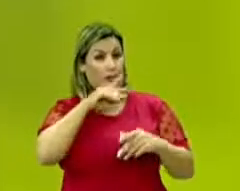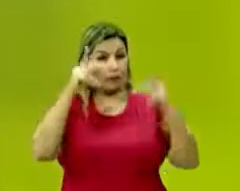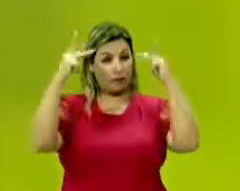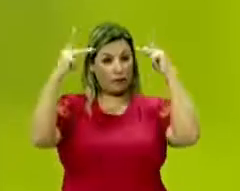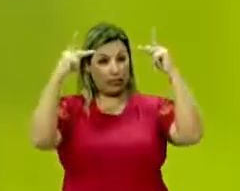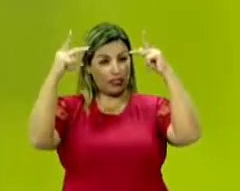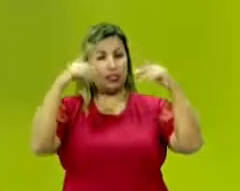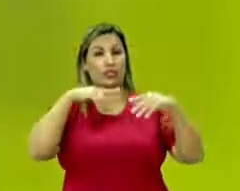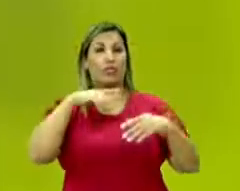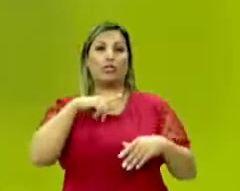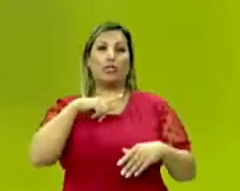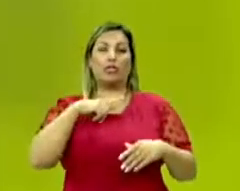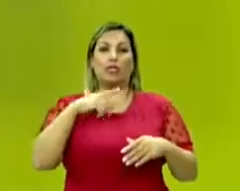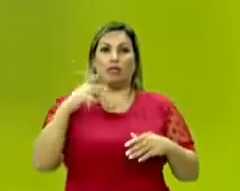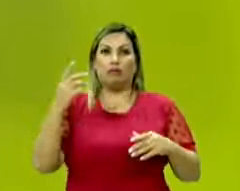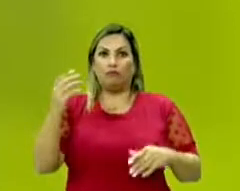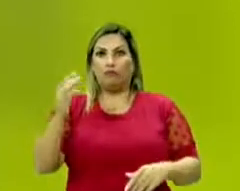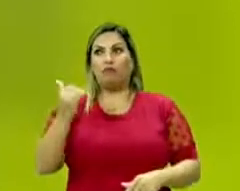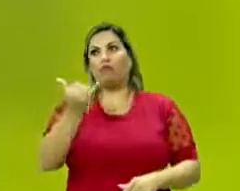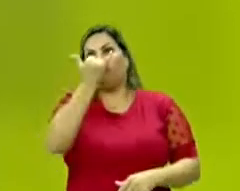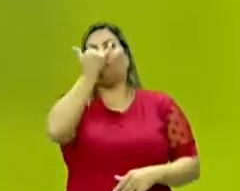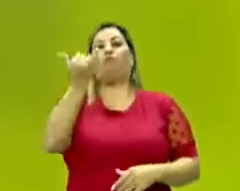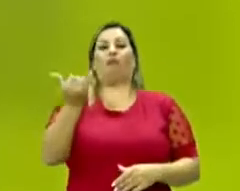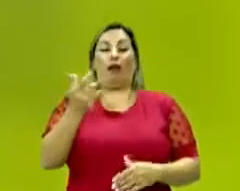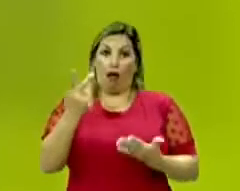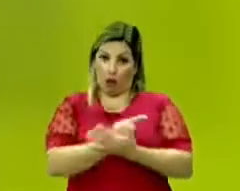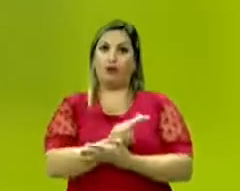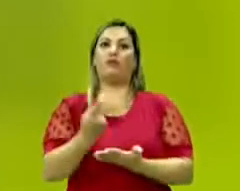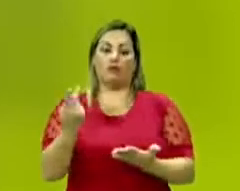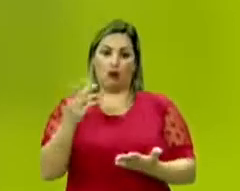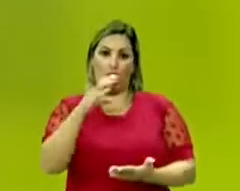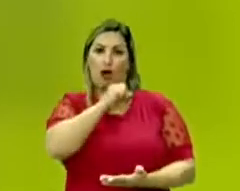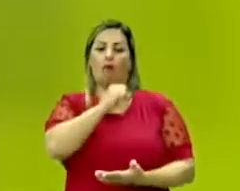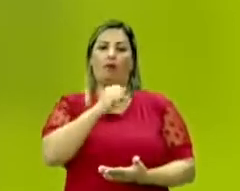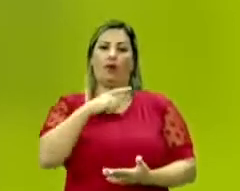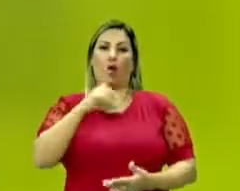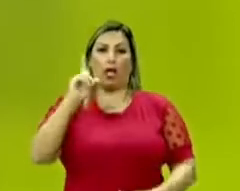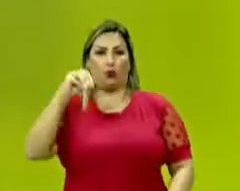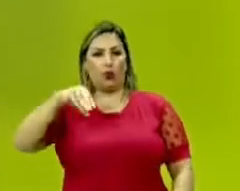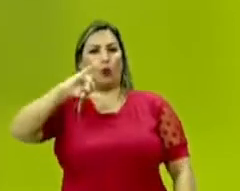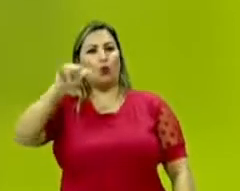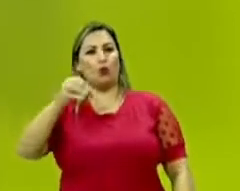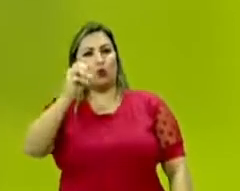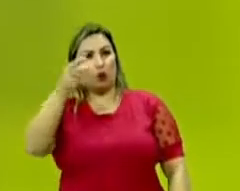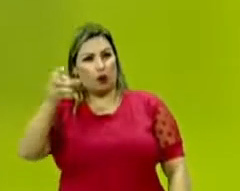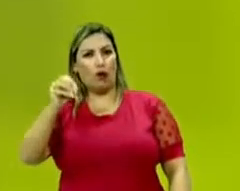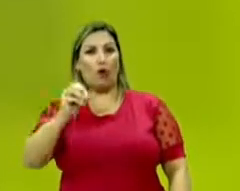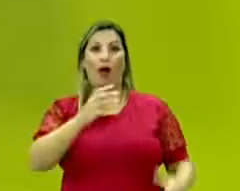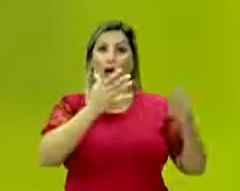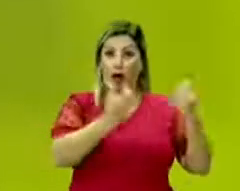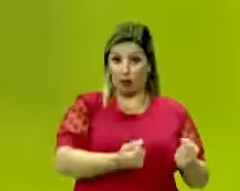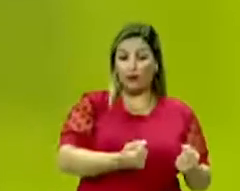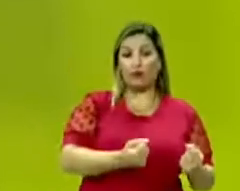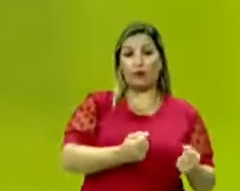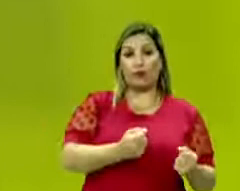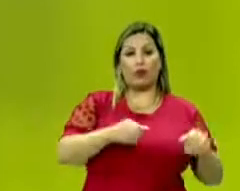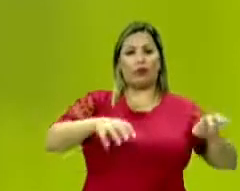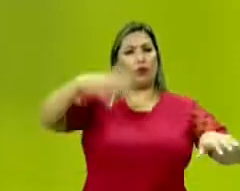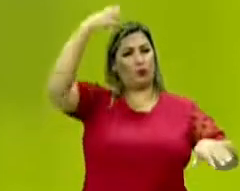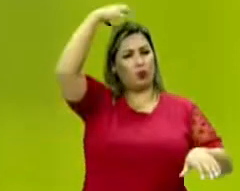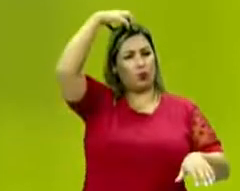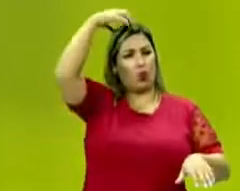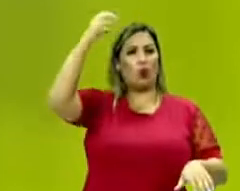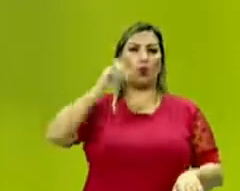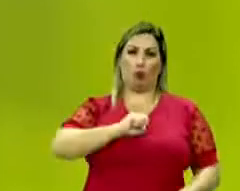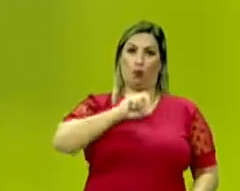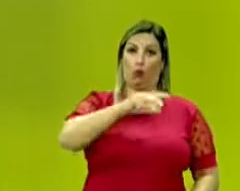acontecendo de uma forma muito abrupta o fato de Dom João assumir o trono de Portugal. E tão desastrado